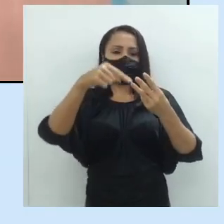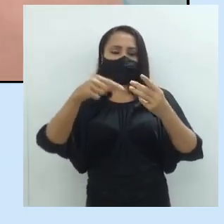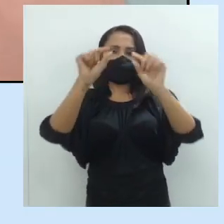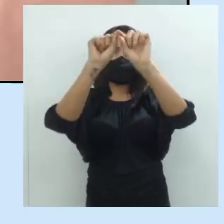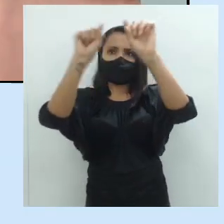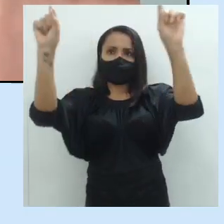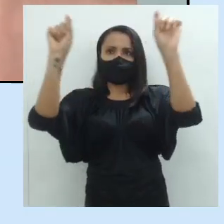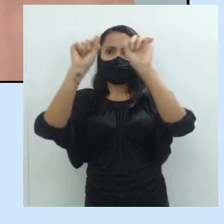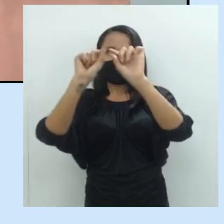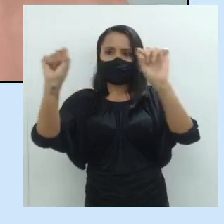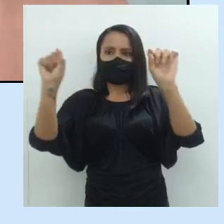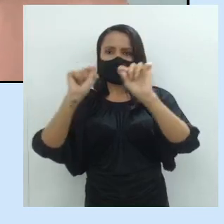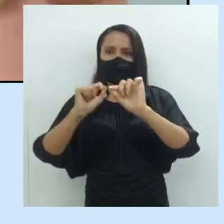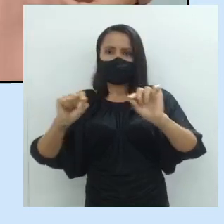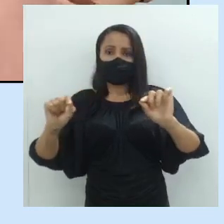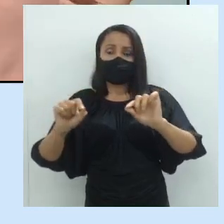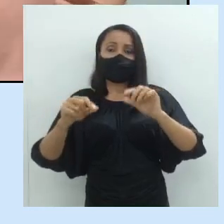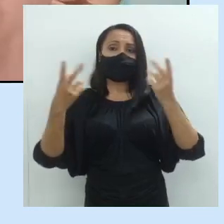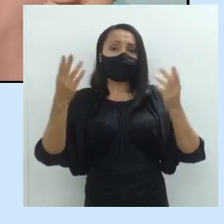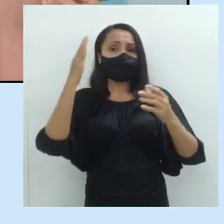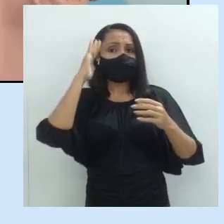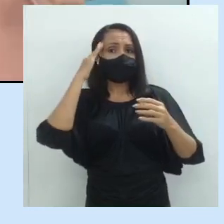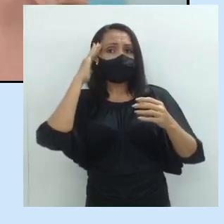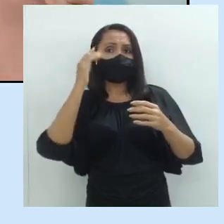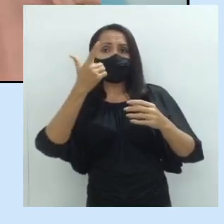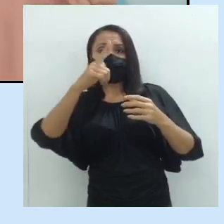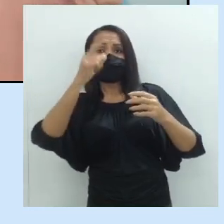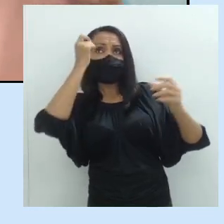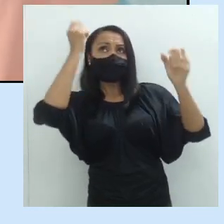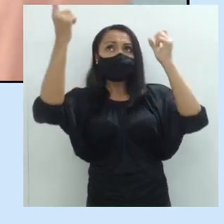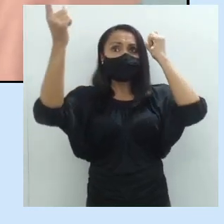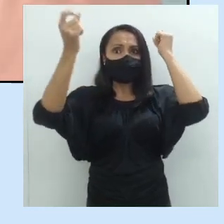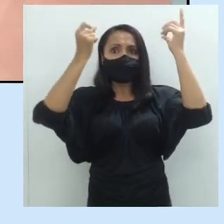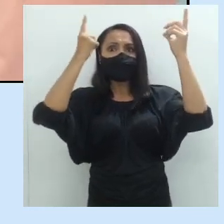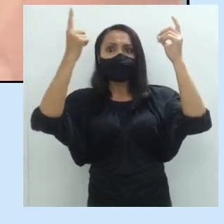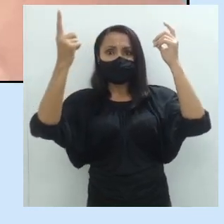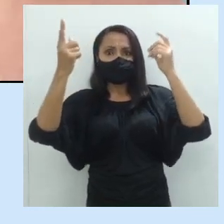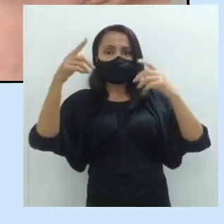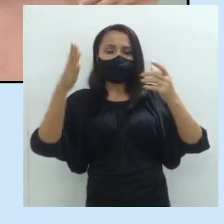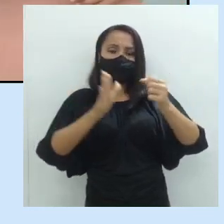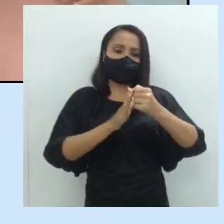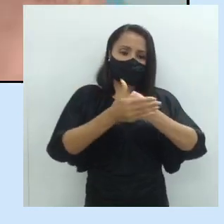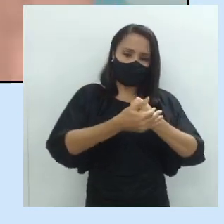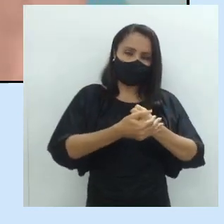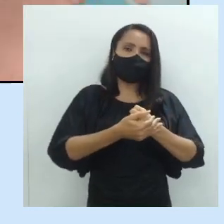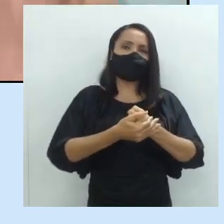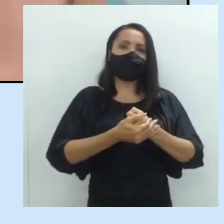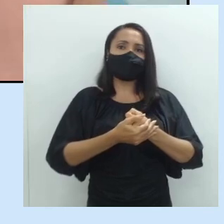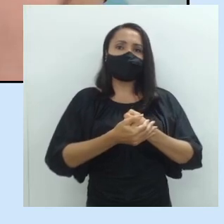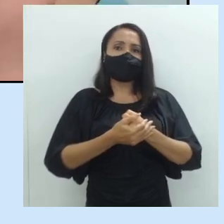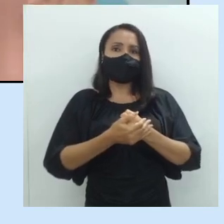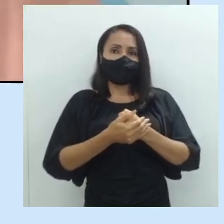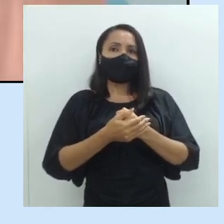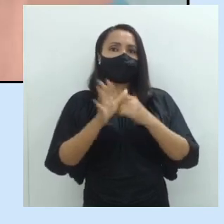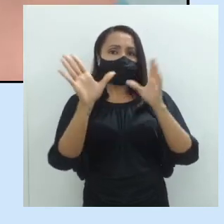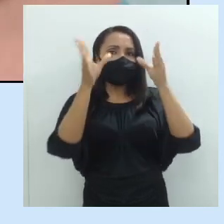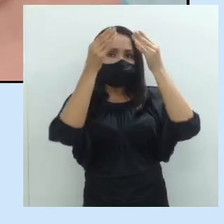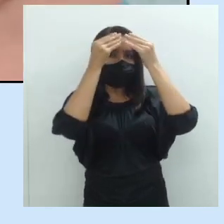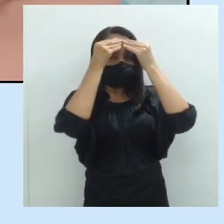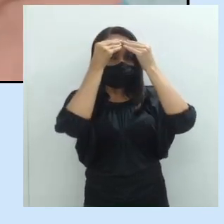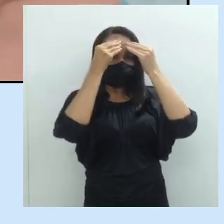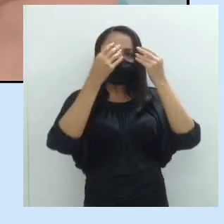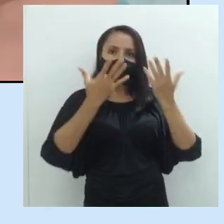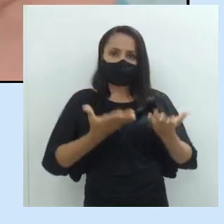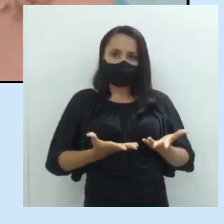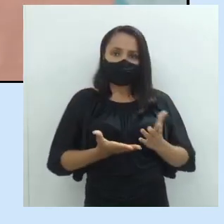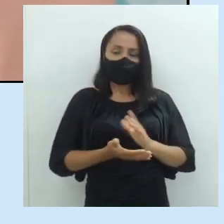elas estão o quê? Sinalizando uma outra ideia, que é o implícito. Gravem bem essa relação